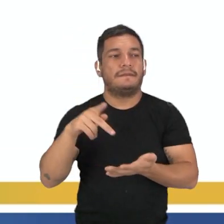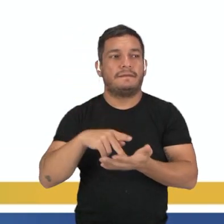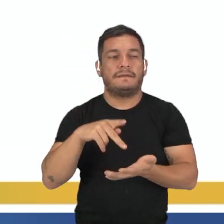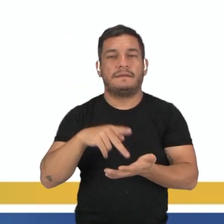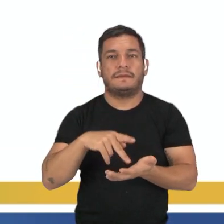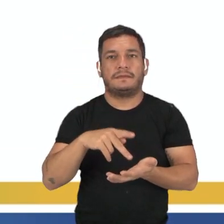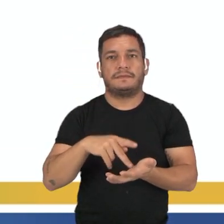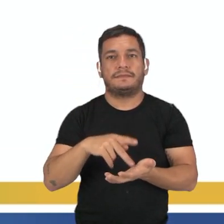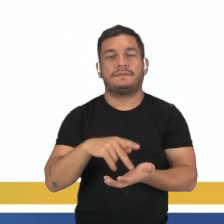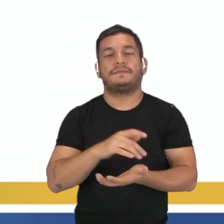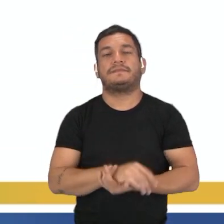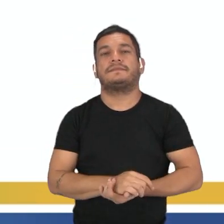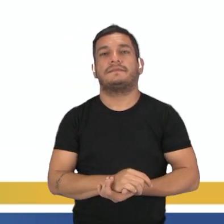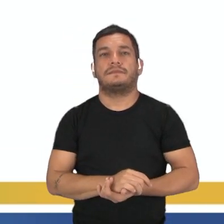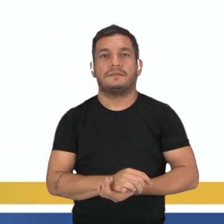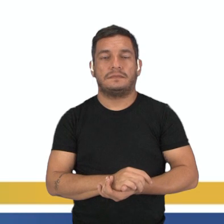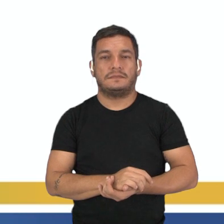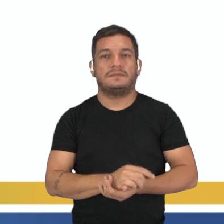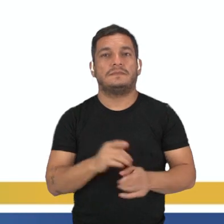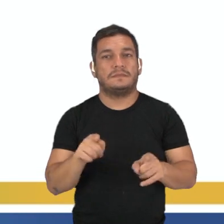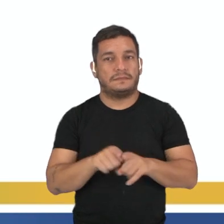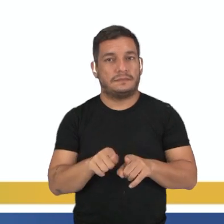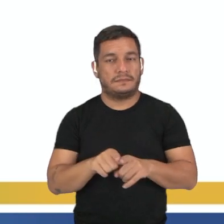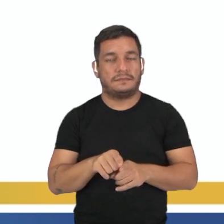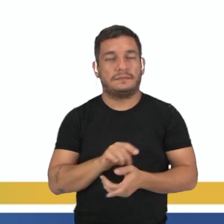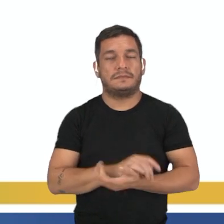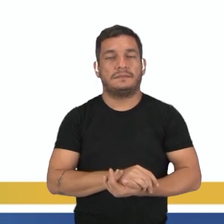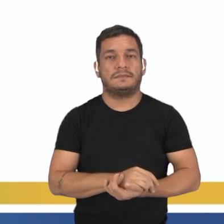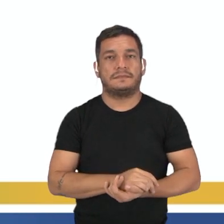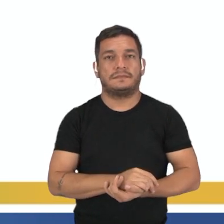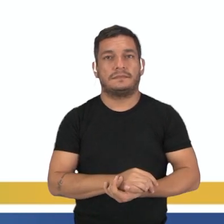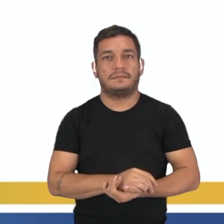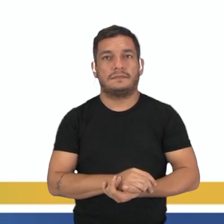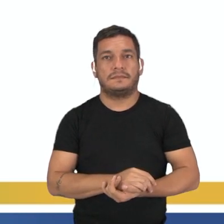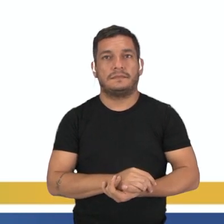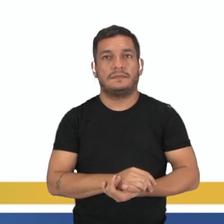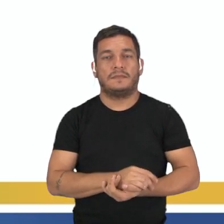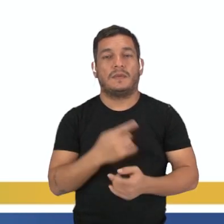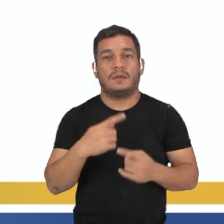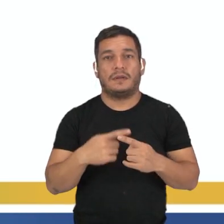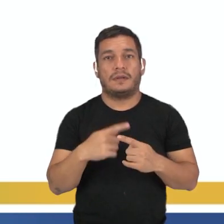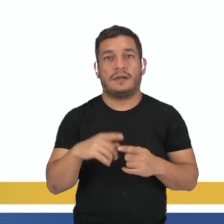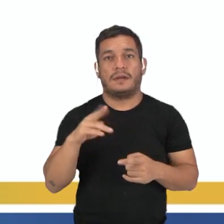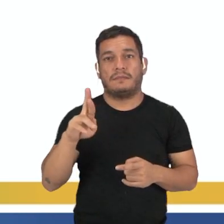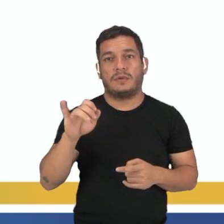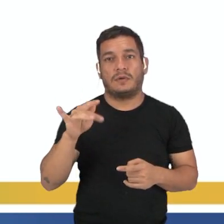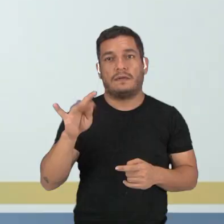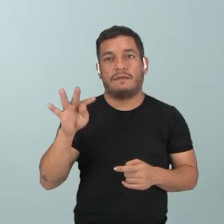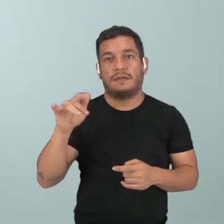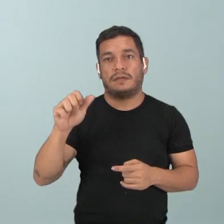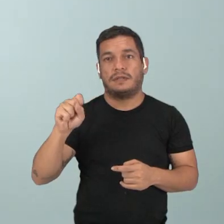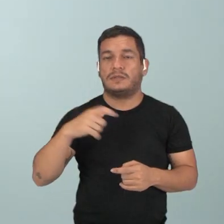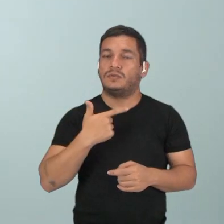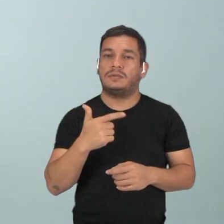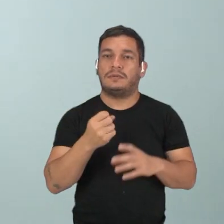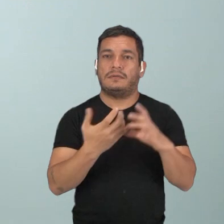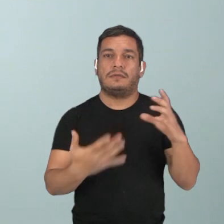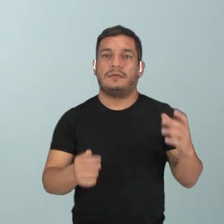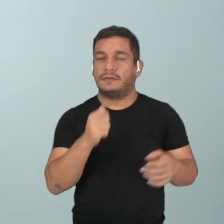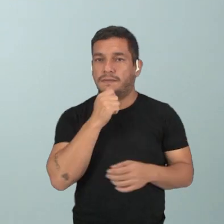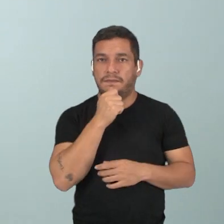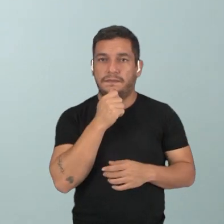Nesse caso, essa afirmativa também está verdadeira, tá? Porque as briófitas ainda não apresentam essa característica.